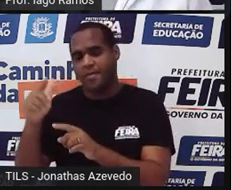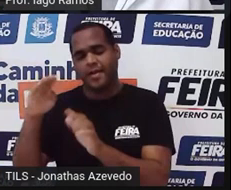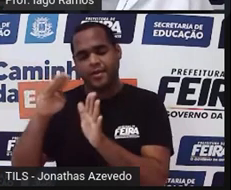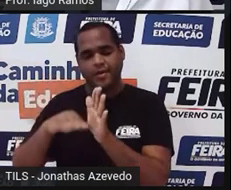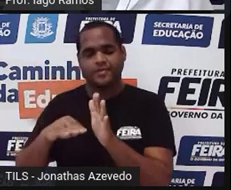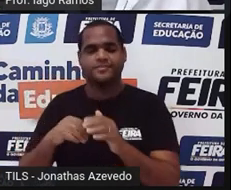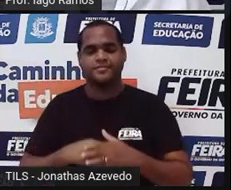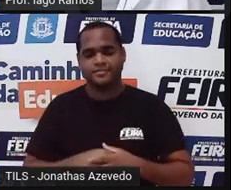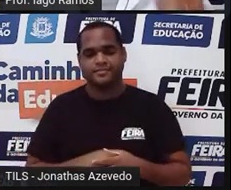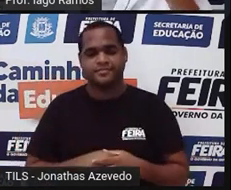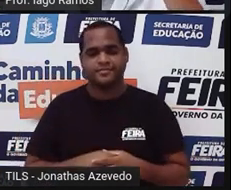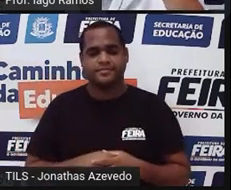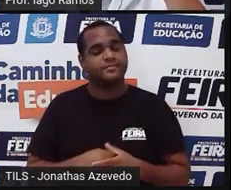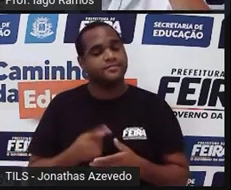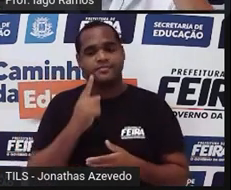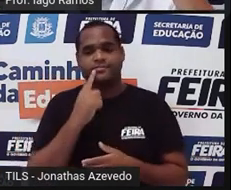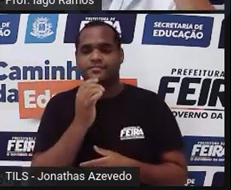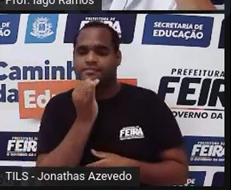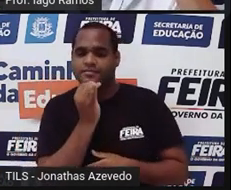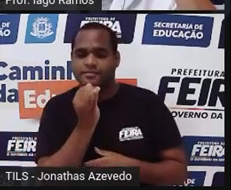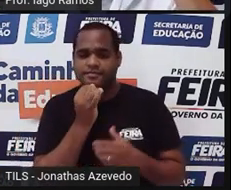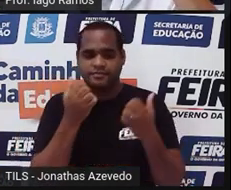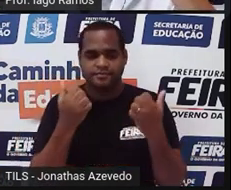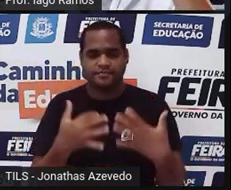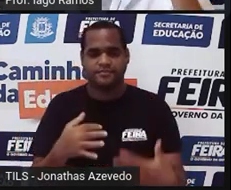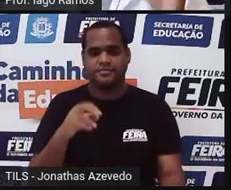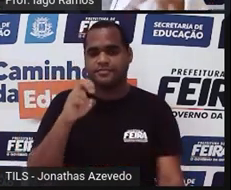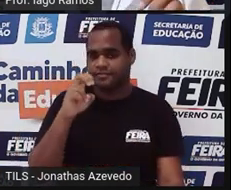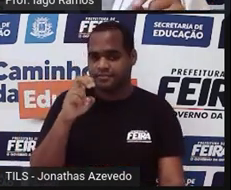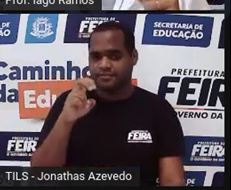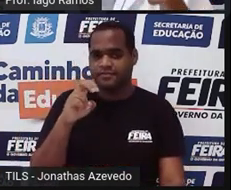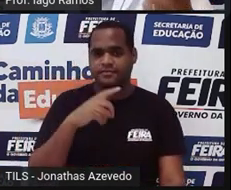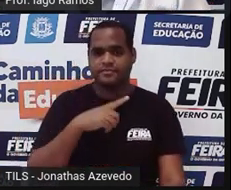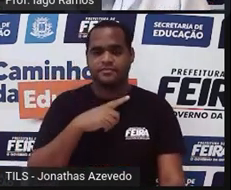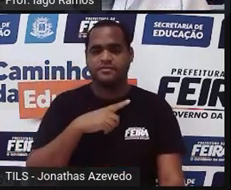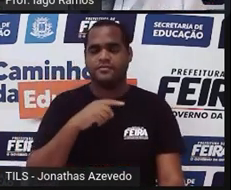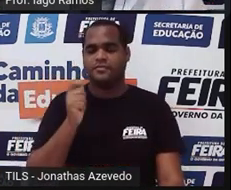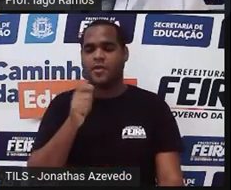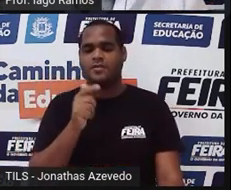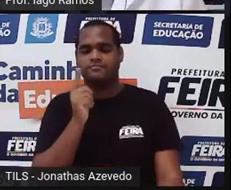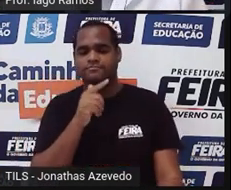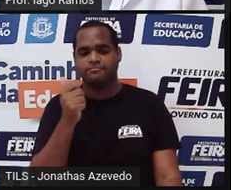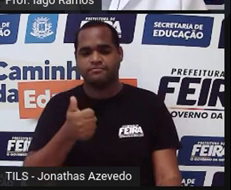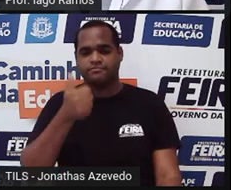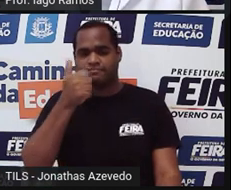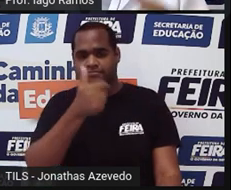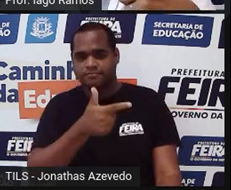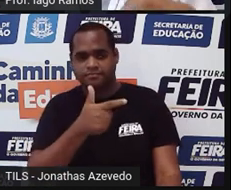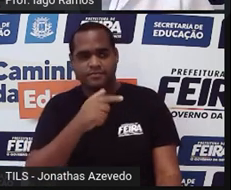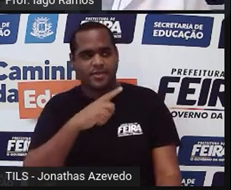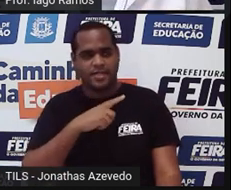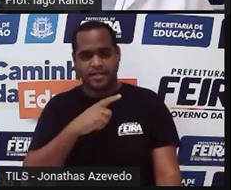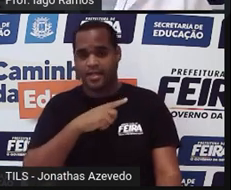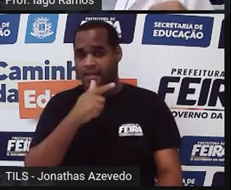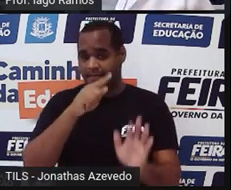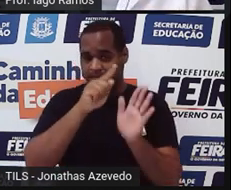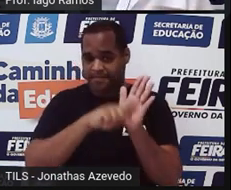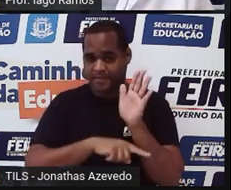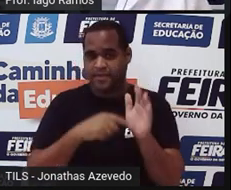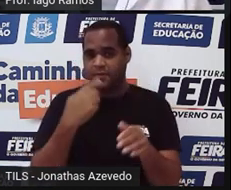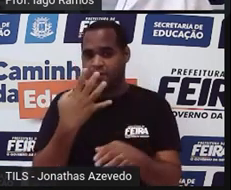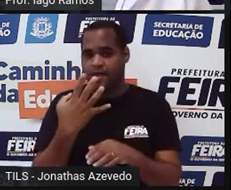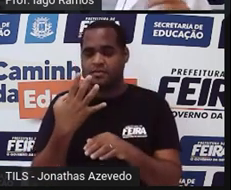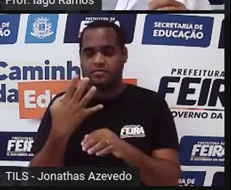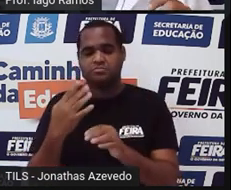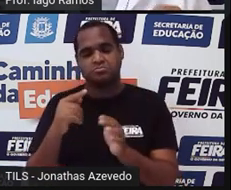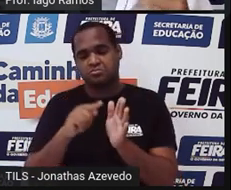vamos ali, Por exemplo, o lado 5. Vamos ver se ele é maior que a subtração de 4